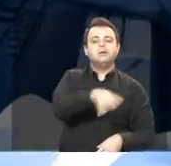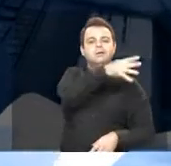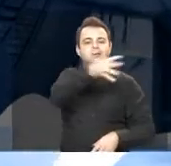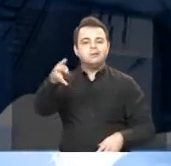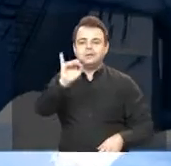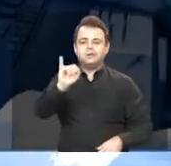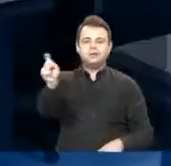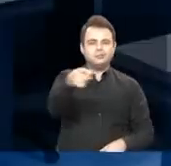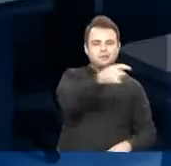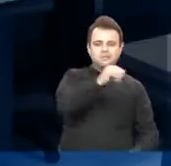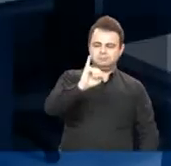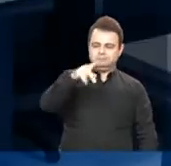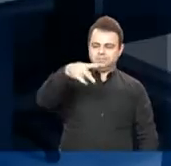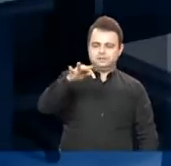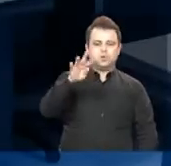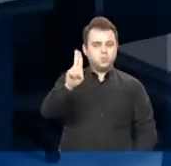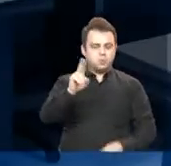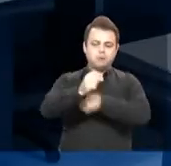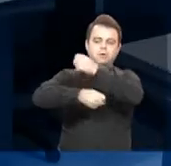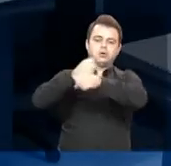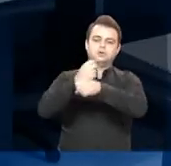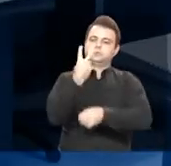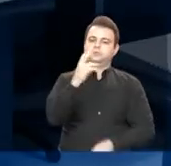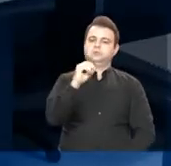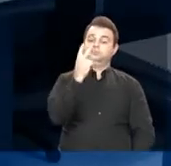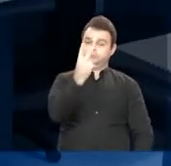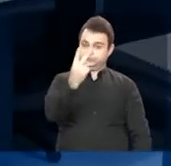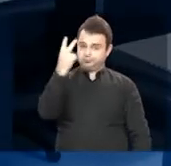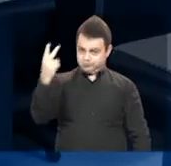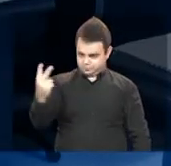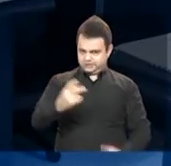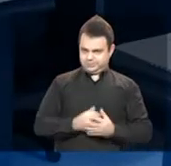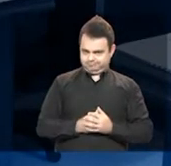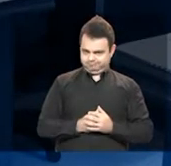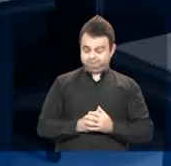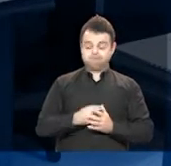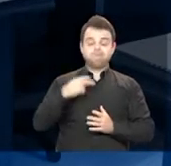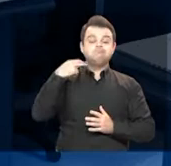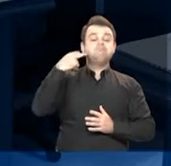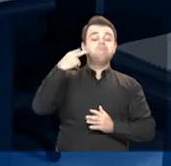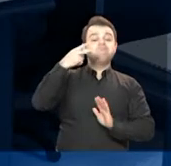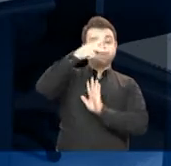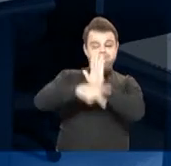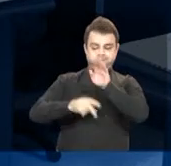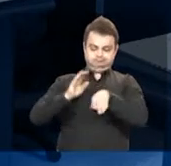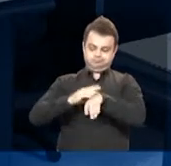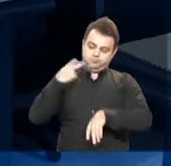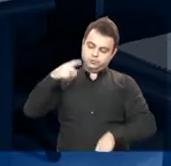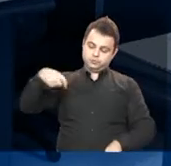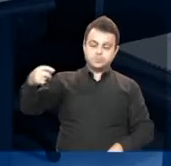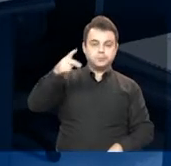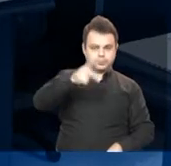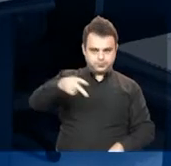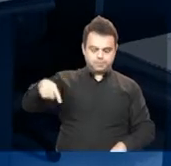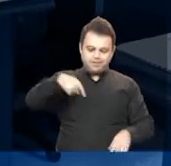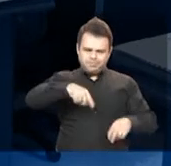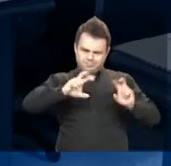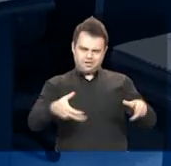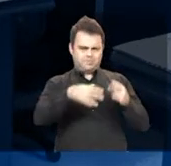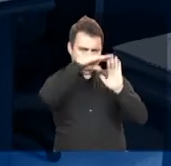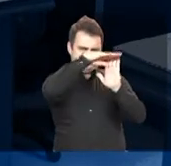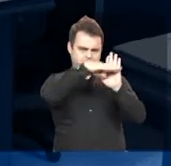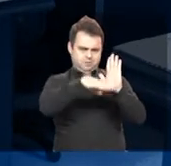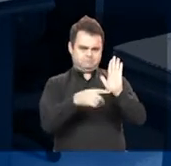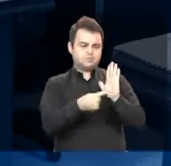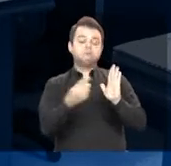IPTU para o exercício de 2022. O vereador Renato Pupo protocolou o projeto de resolução que obriga o